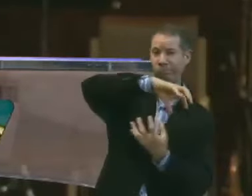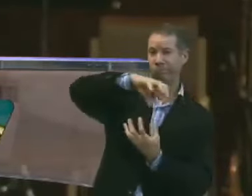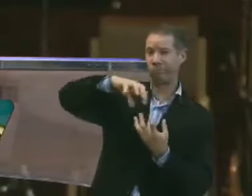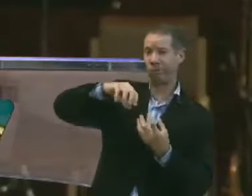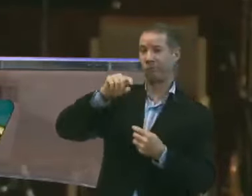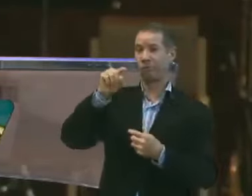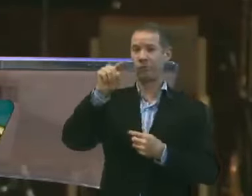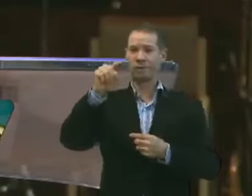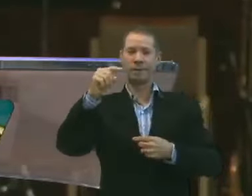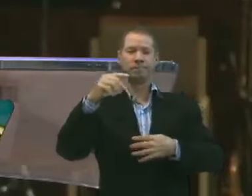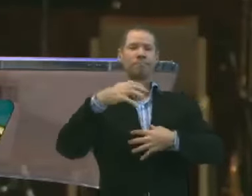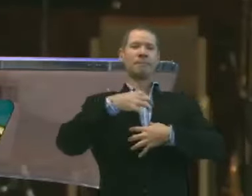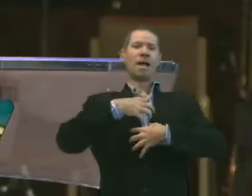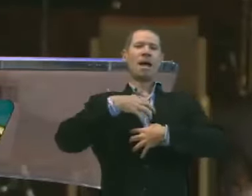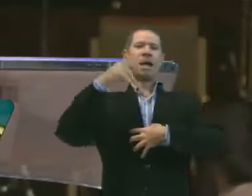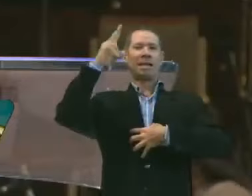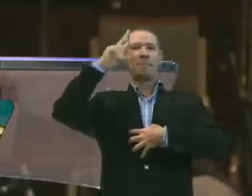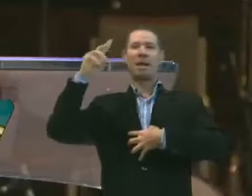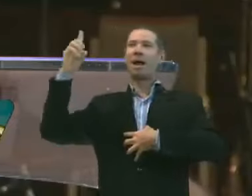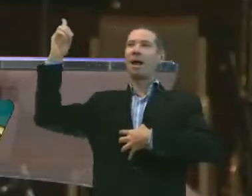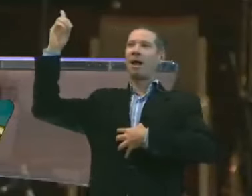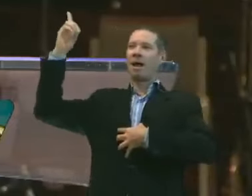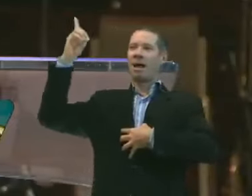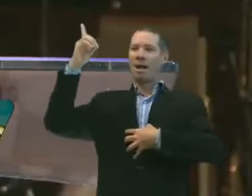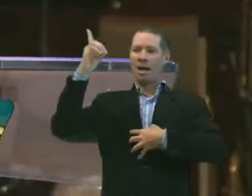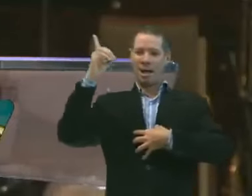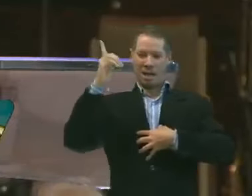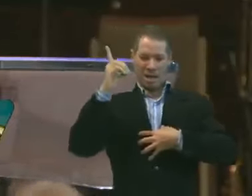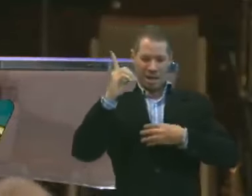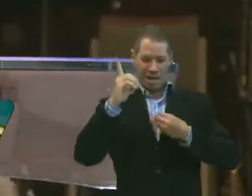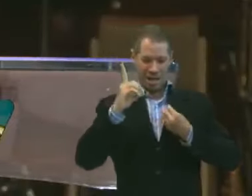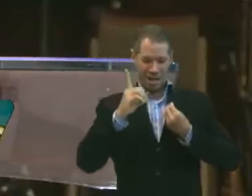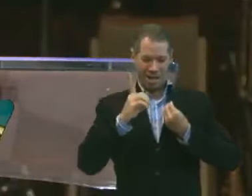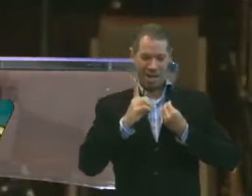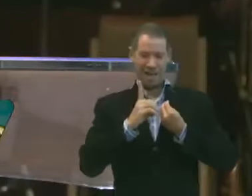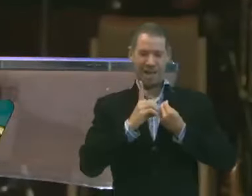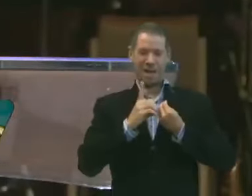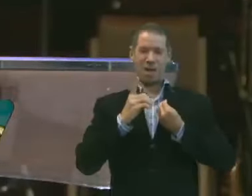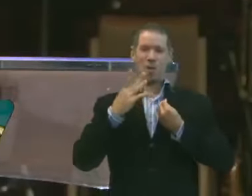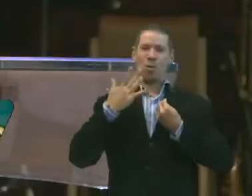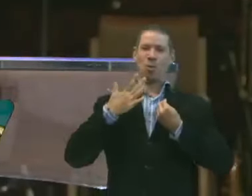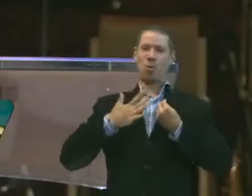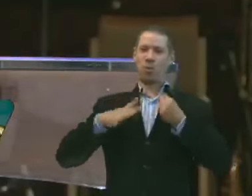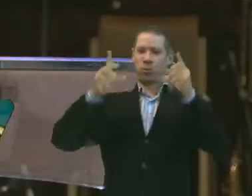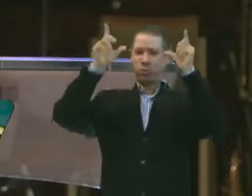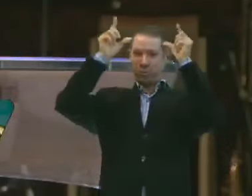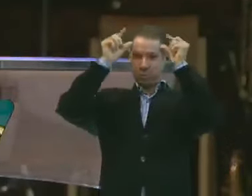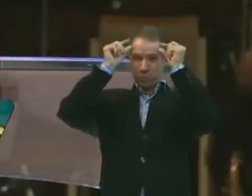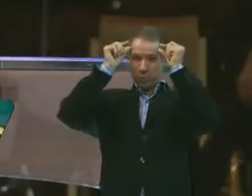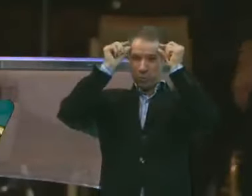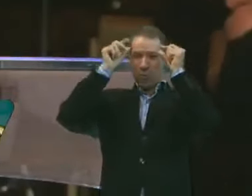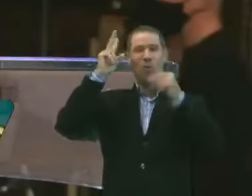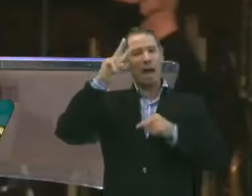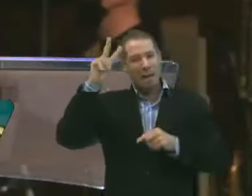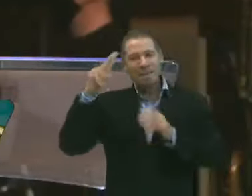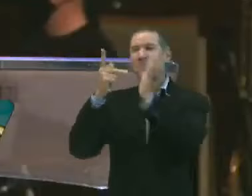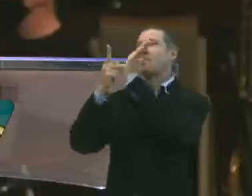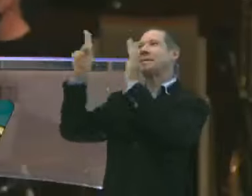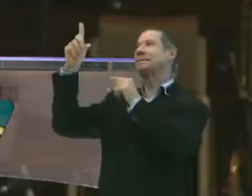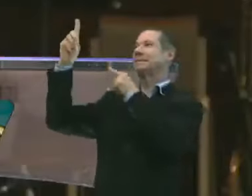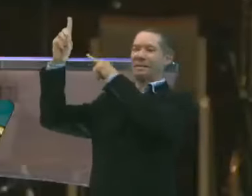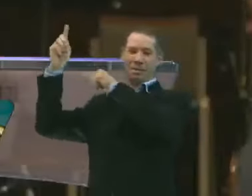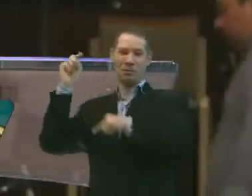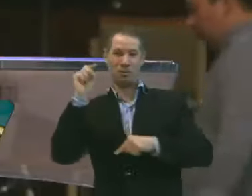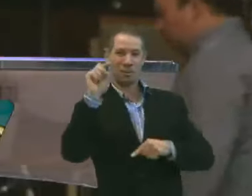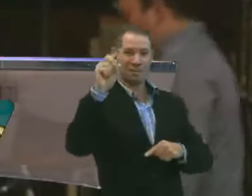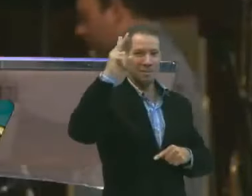Você vai lembrar. Que as mãos de Deus. Estão sobre você. Você vai lembrar. Que as promessas de Deus. para você. você vai